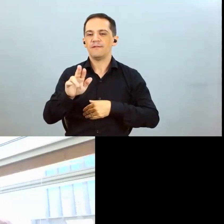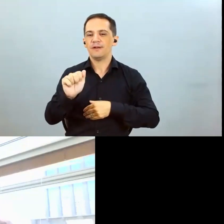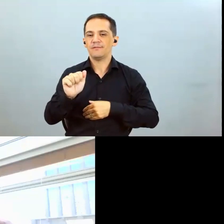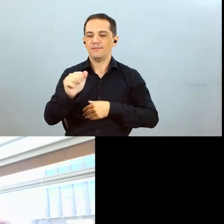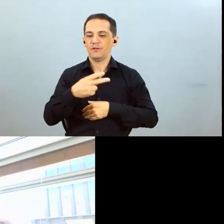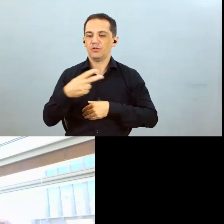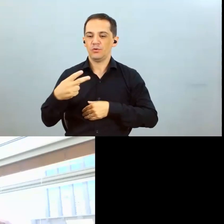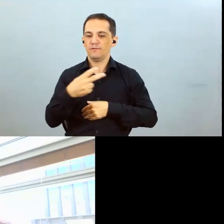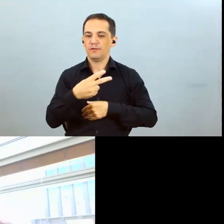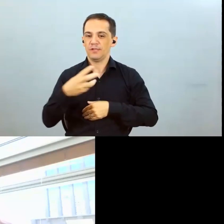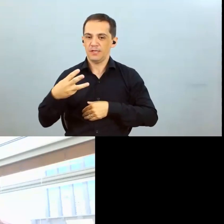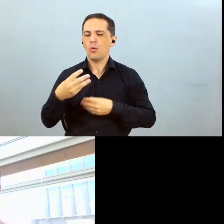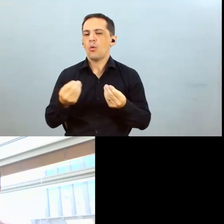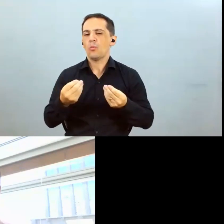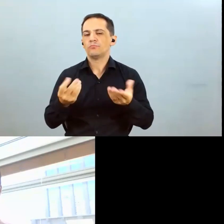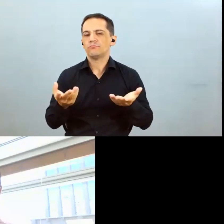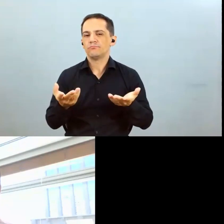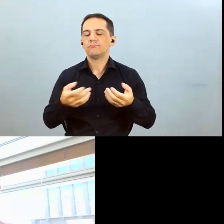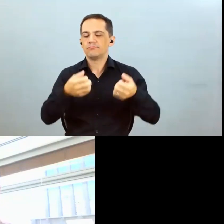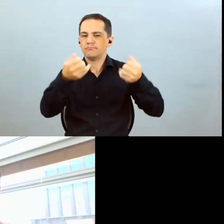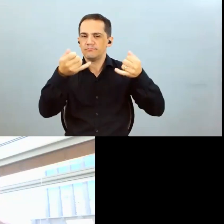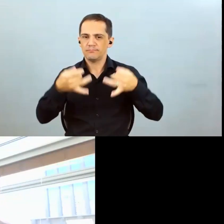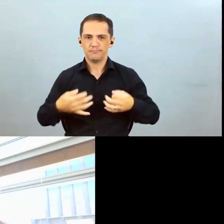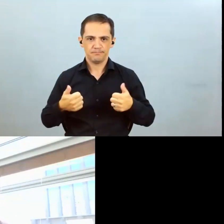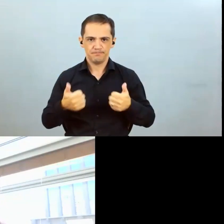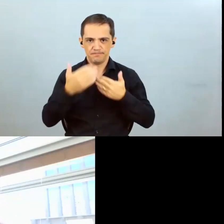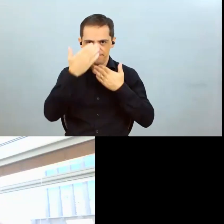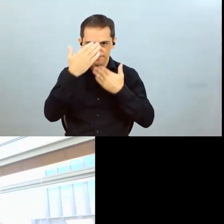vocês puderem comentar um pouquinho sobre esses dois pontos, agradeço. Obrigado, pessoal.